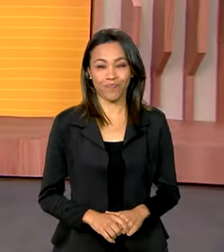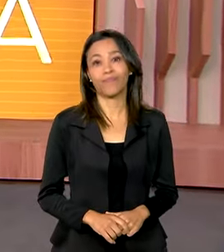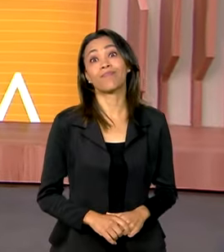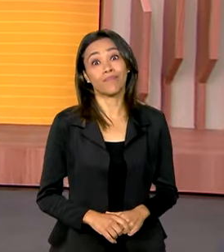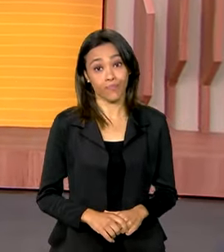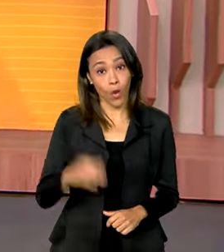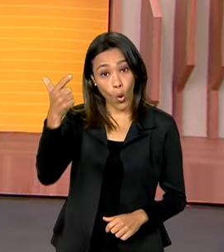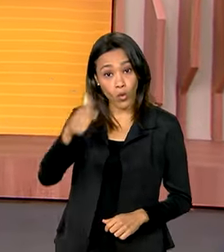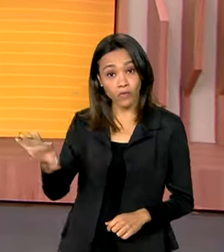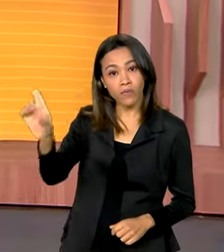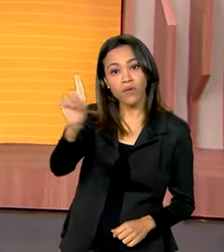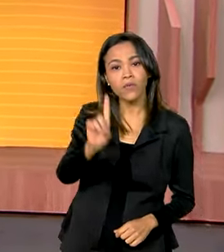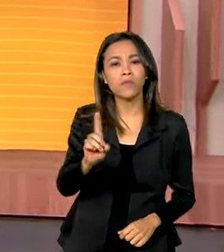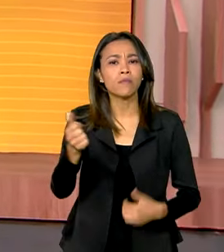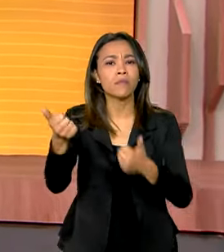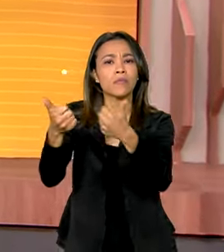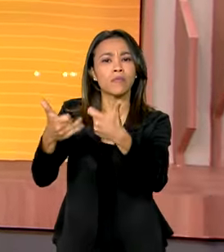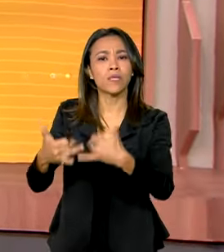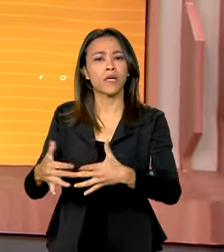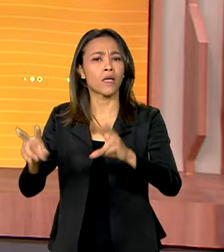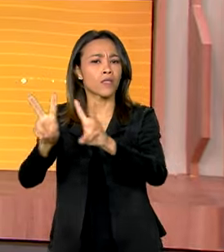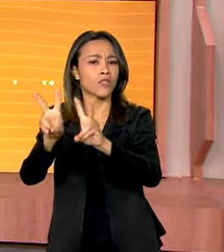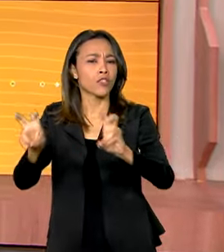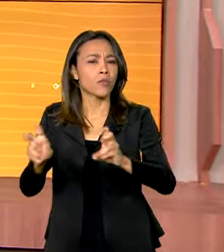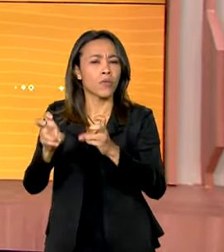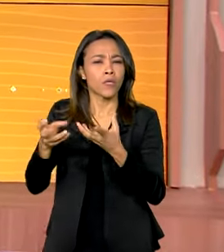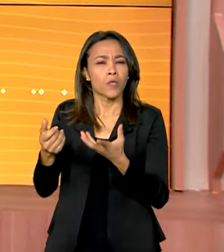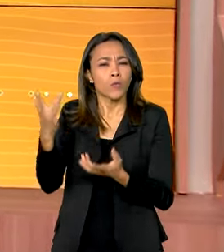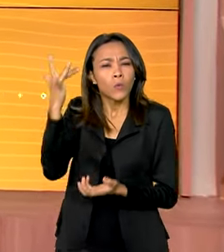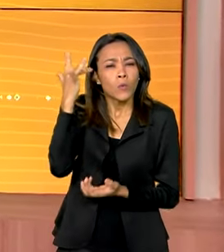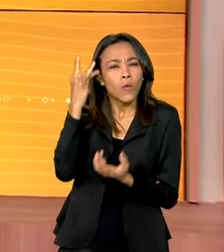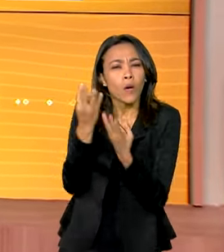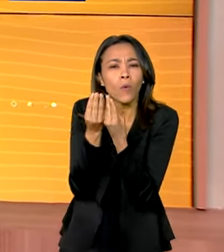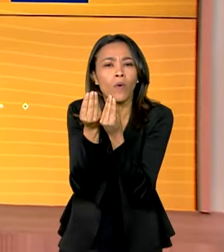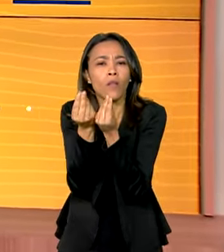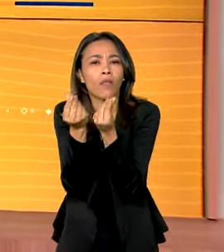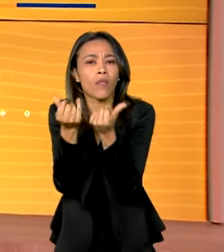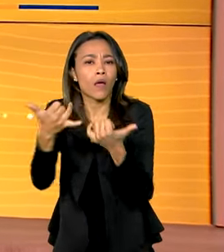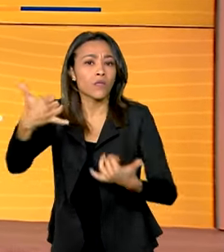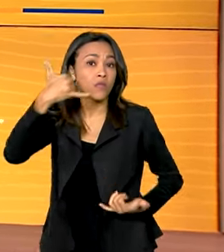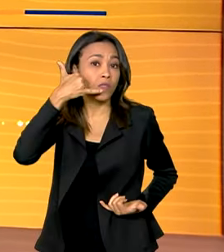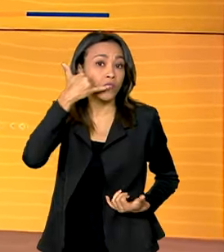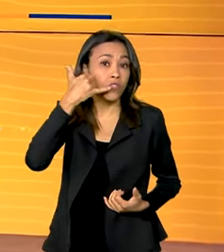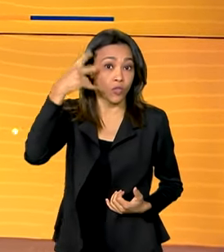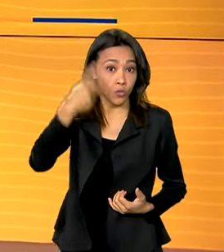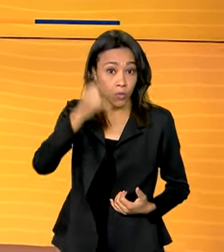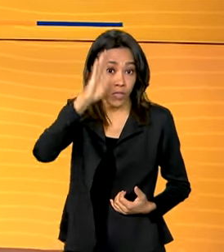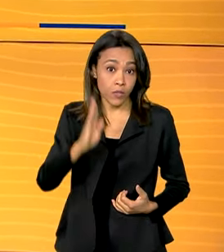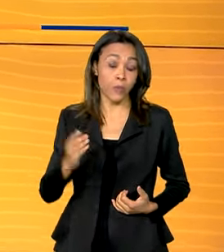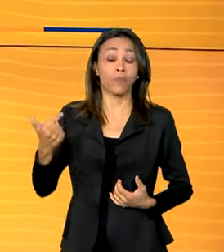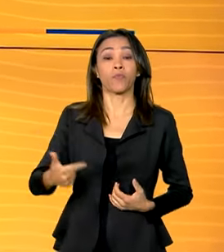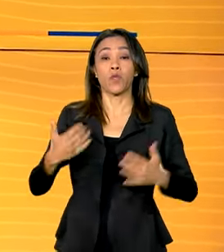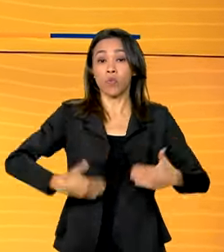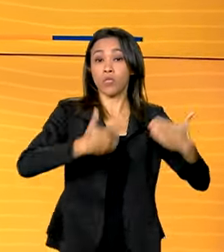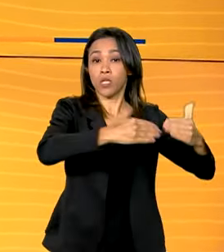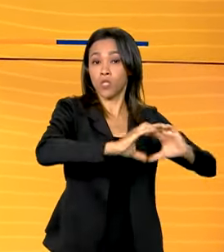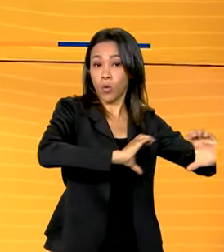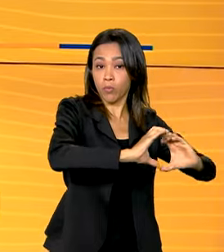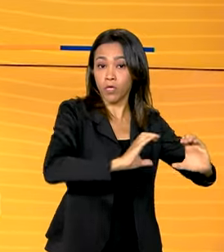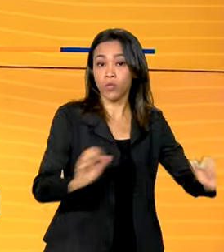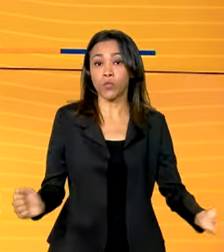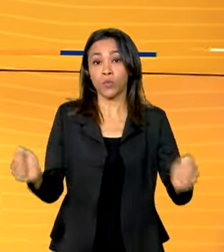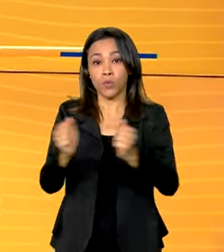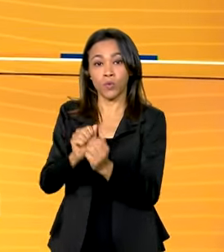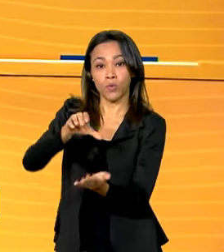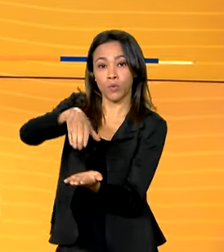Estamos de volta e vamos falar da qualidade da telefonia móvel no país. O Ministério das Comunicações e a Anatel fizeram uma